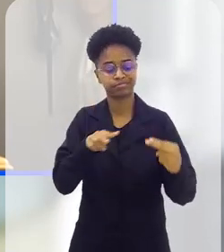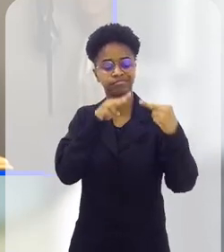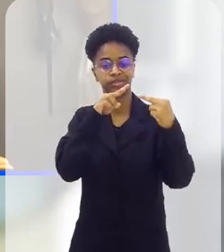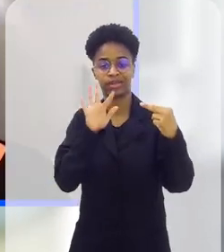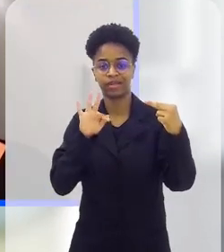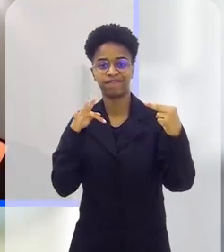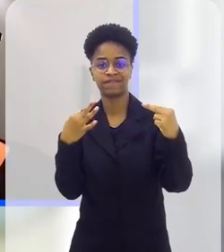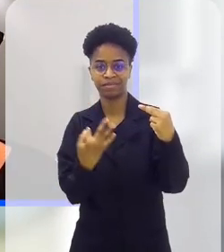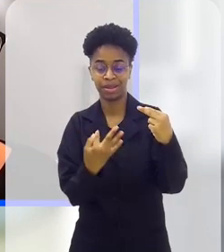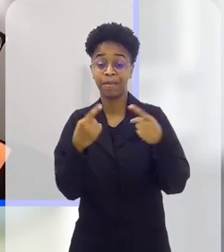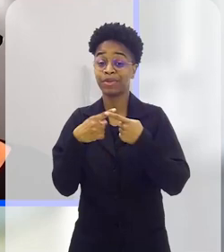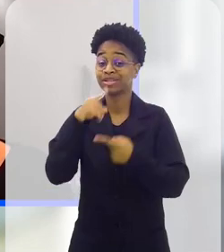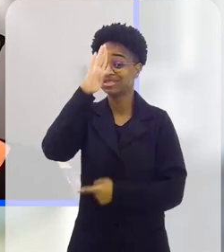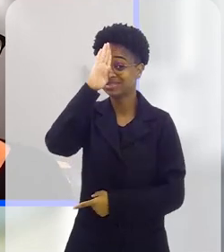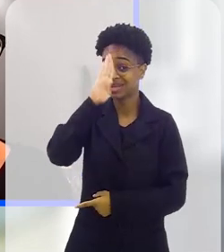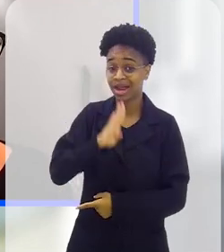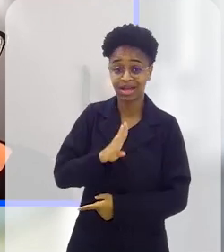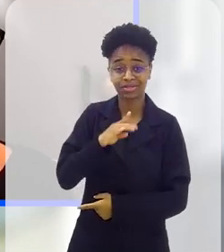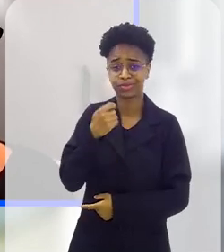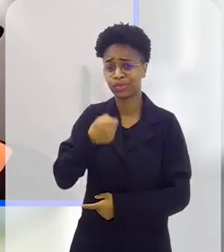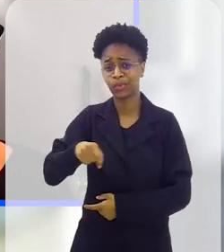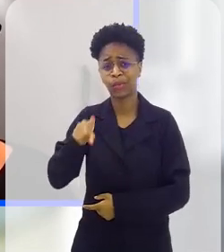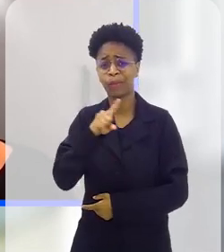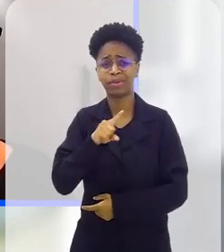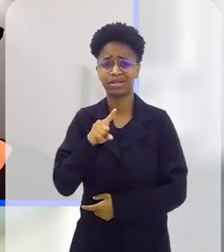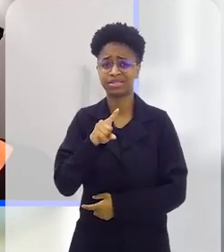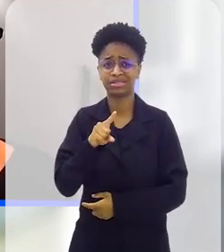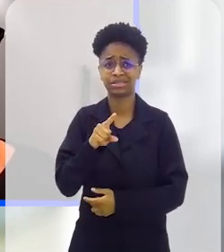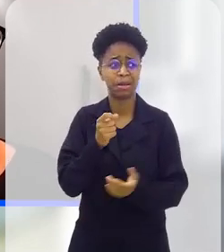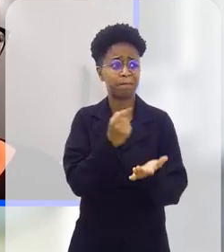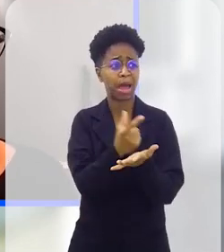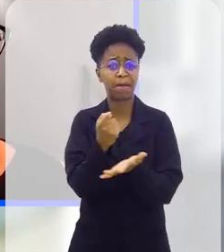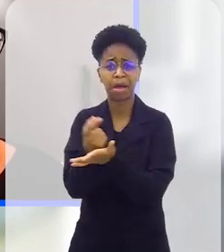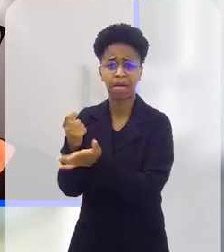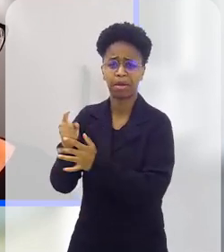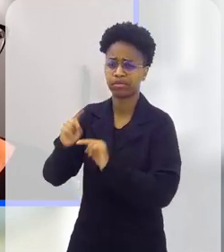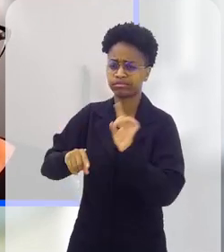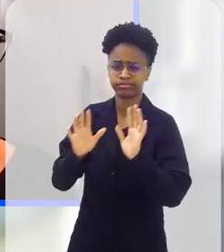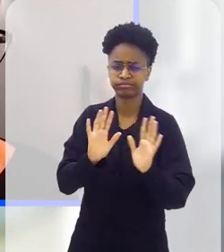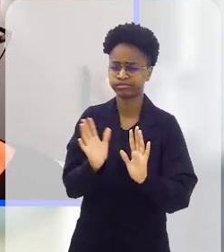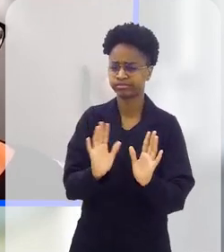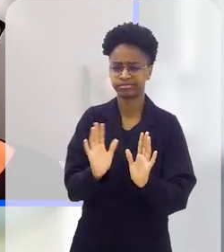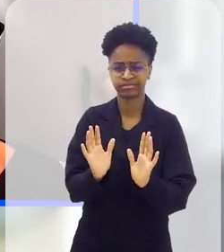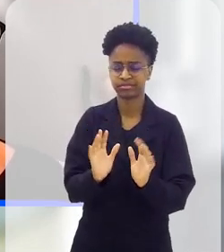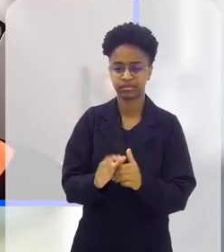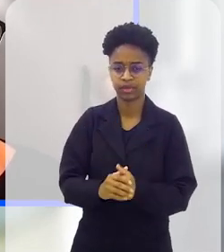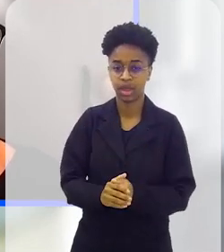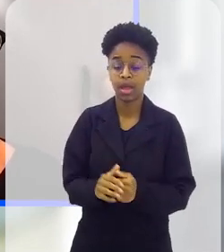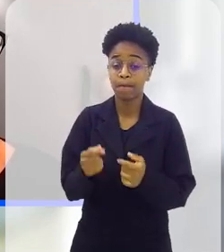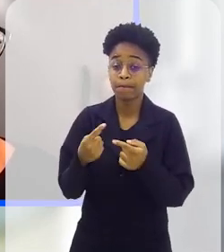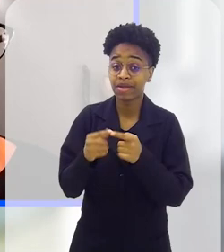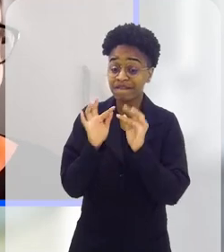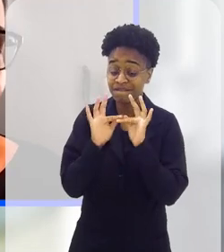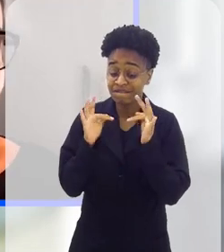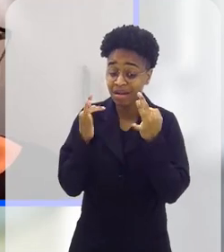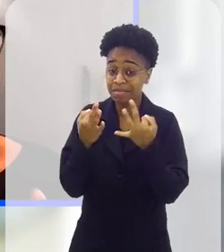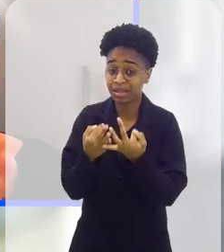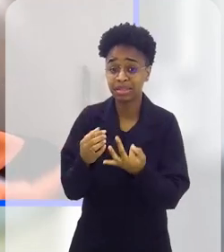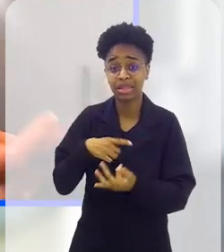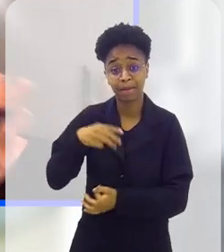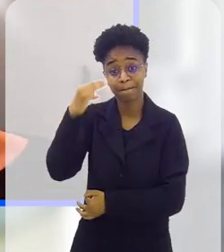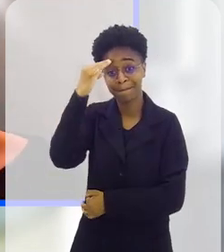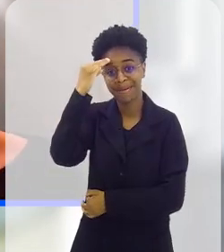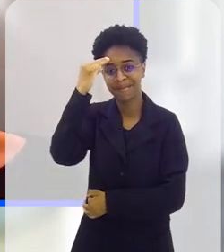pais, né, é de graça, a gente não precisa de consumismo para brincar, né, os pais